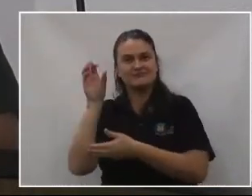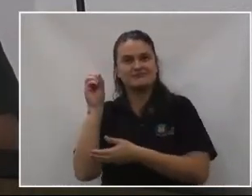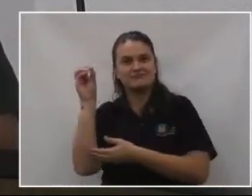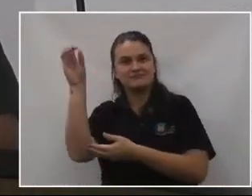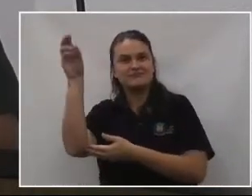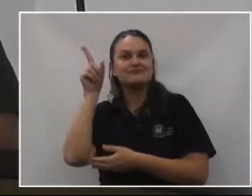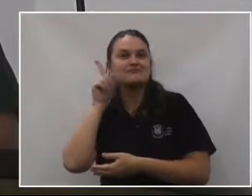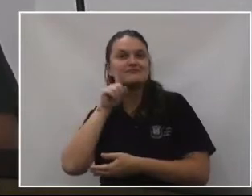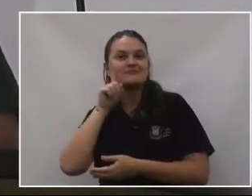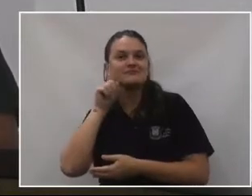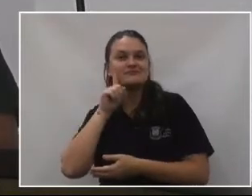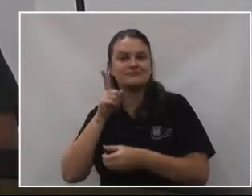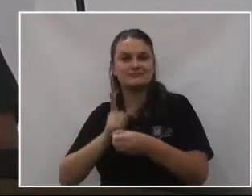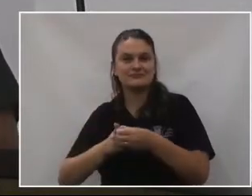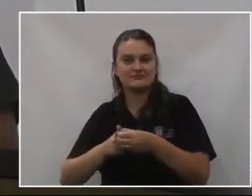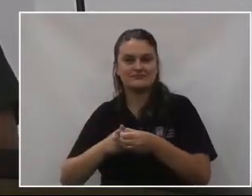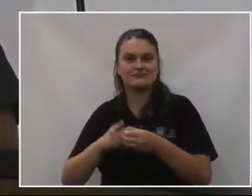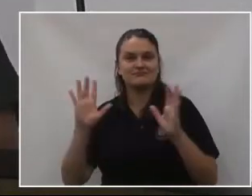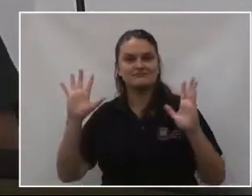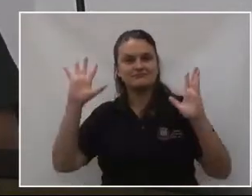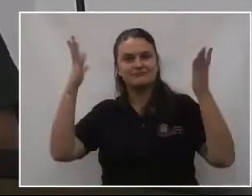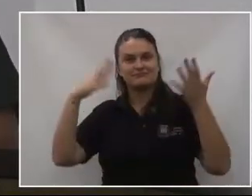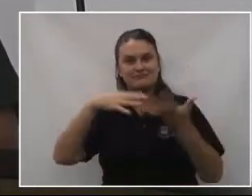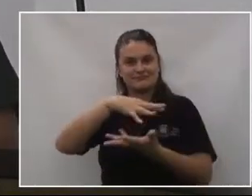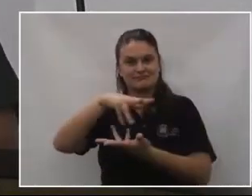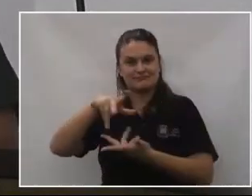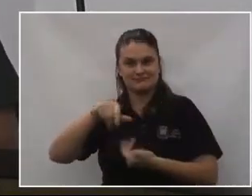assim, as nossas cidades lá nesse evento mundial.